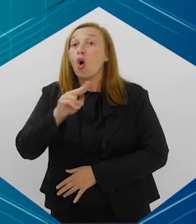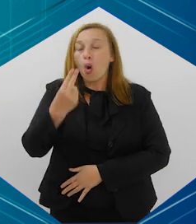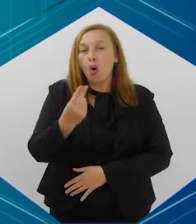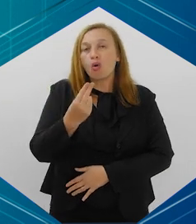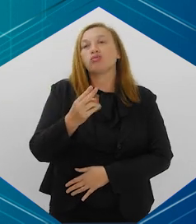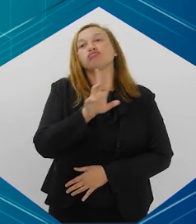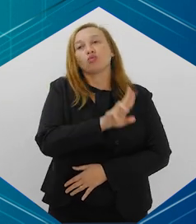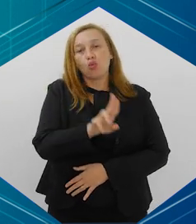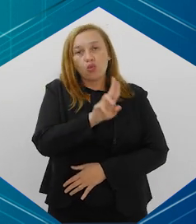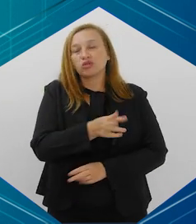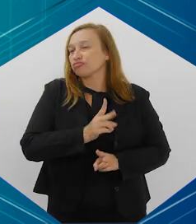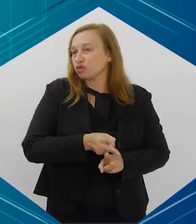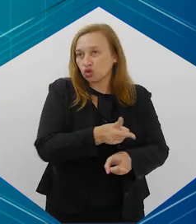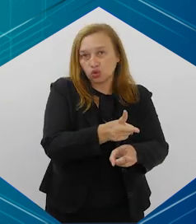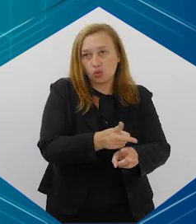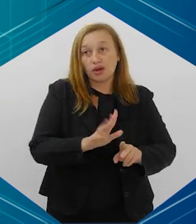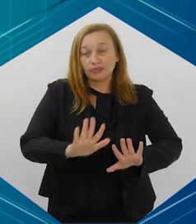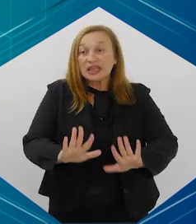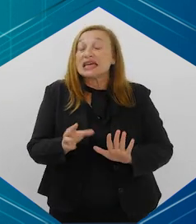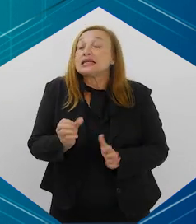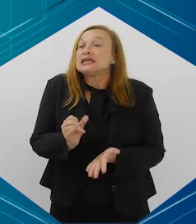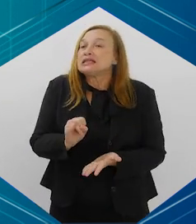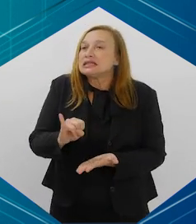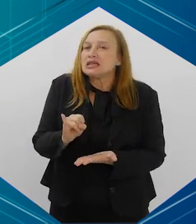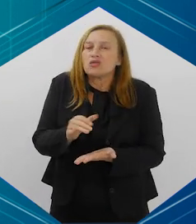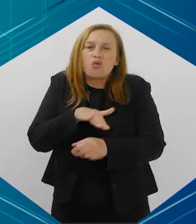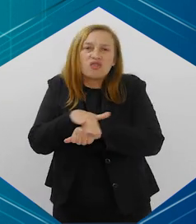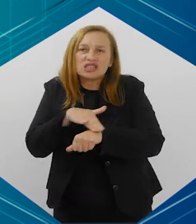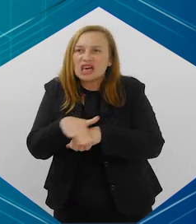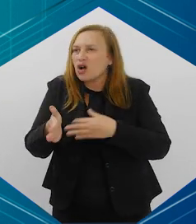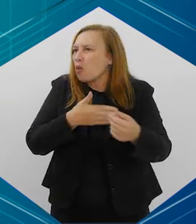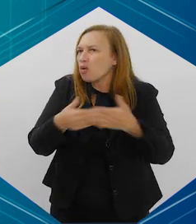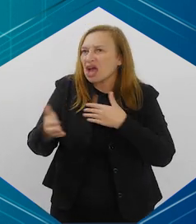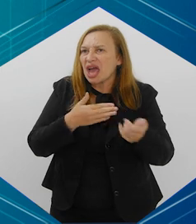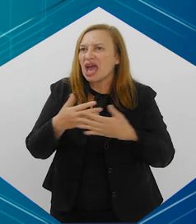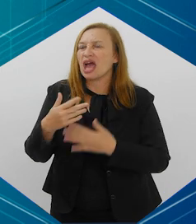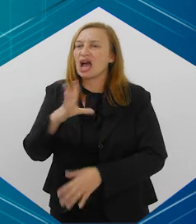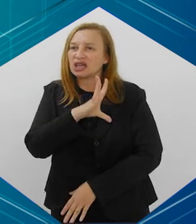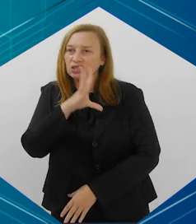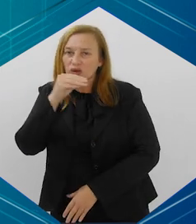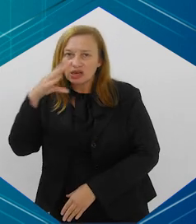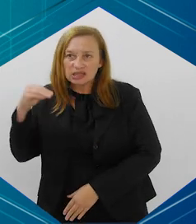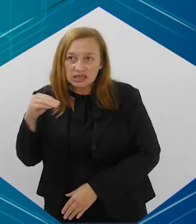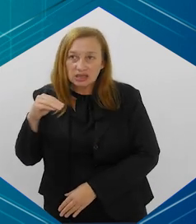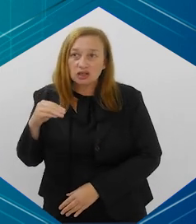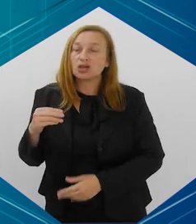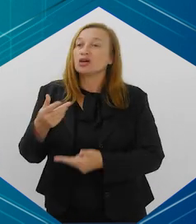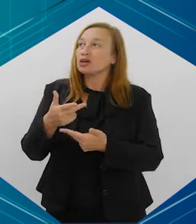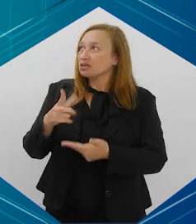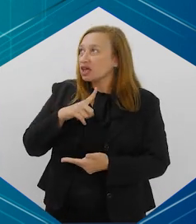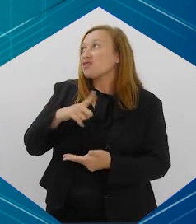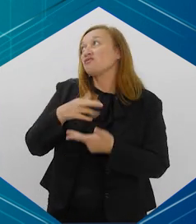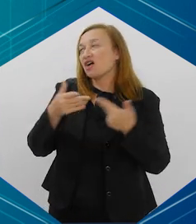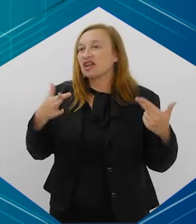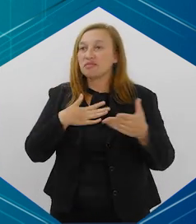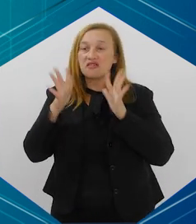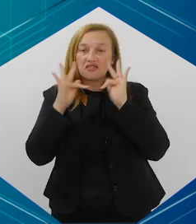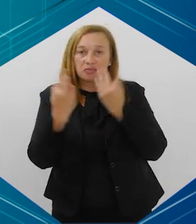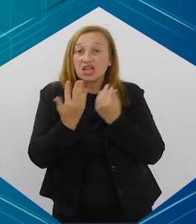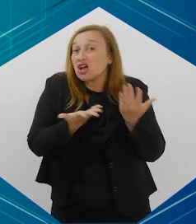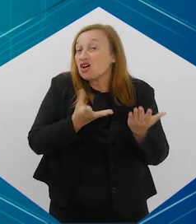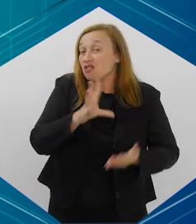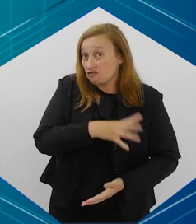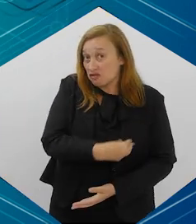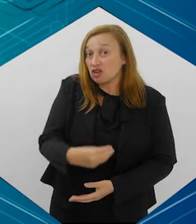usuários de vape, né? Se a gente conversar com qualquer adolescente, todos nós aqui devemos ser muitos adolescentes, eu tenho vários da minha família,